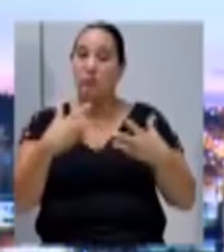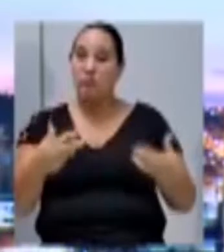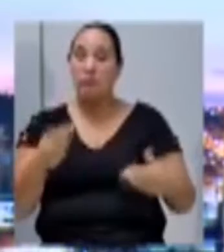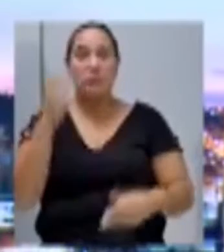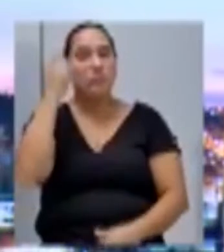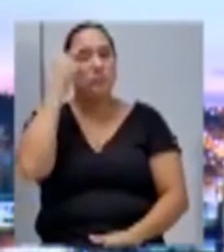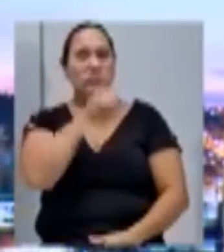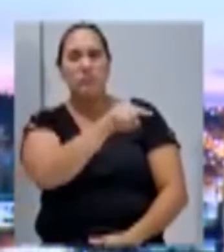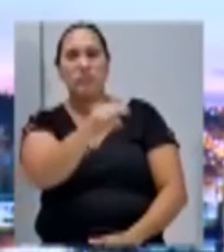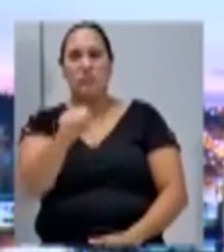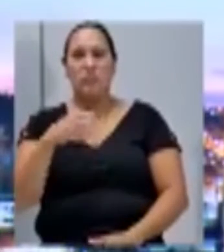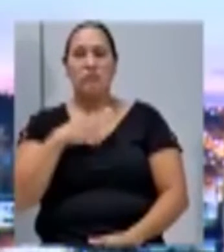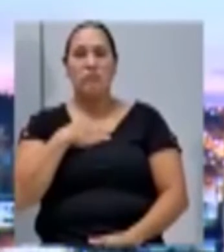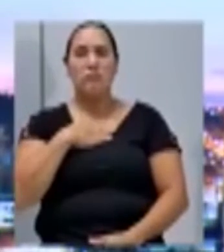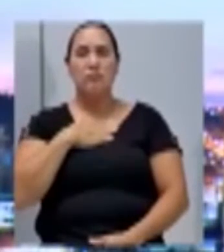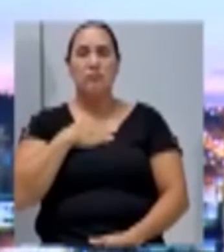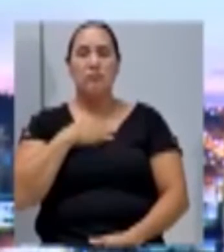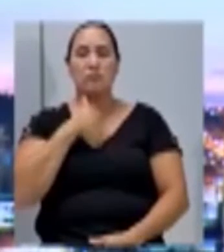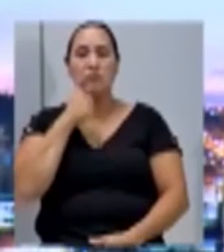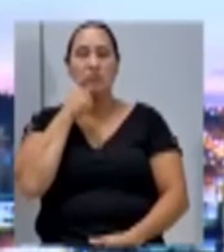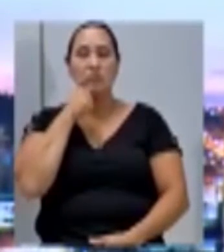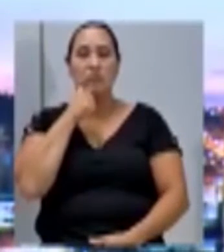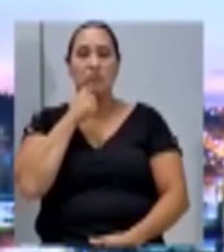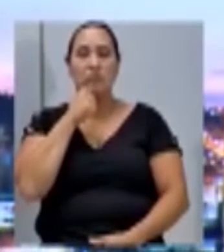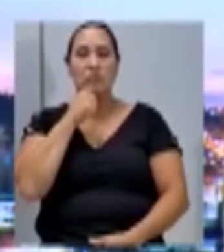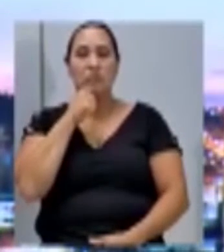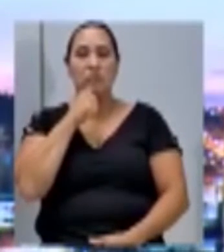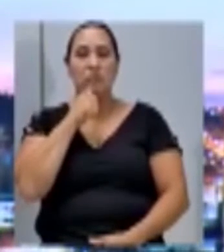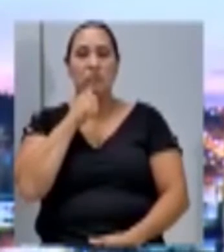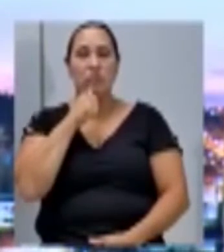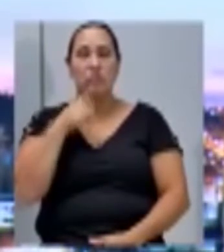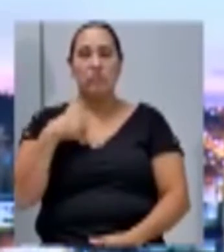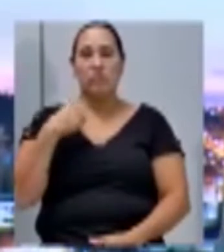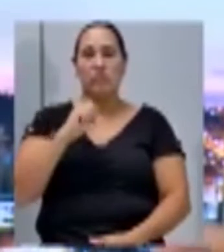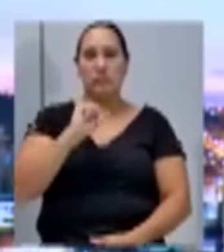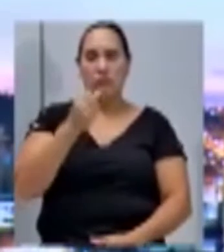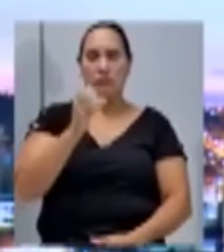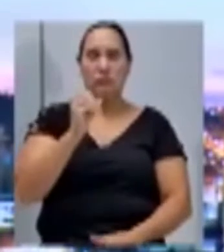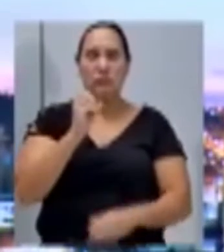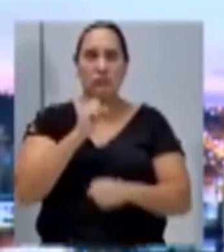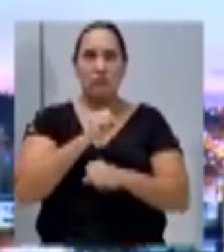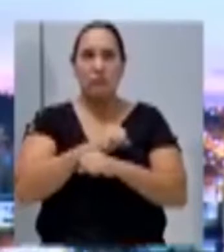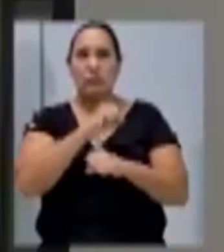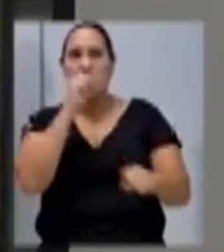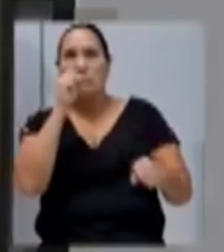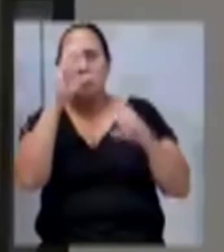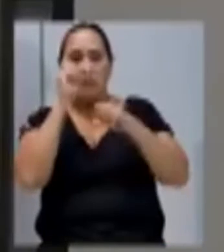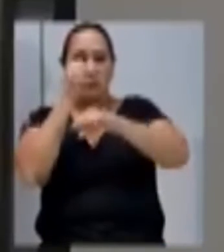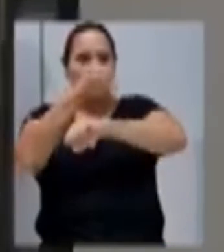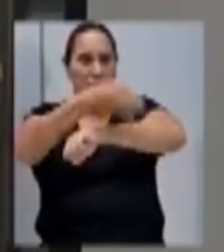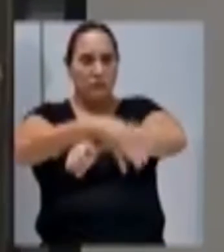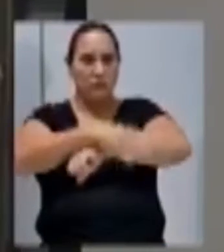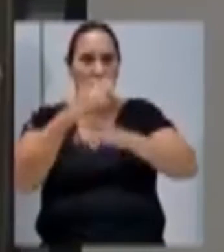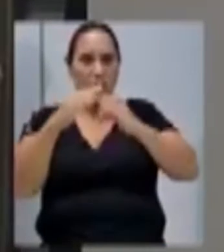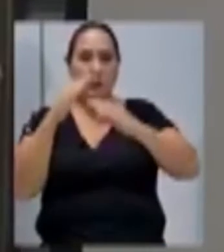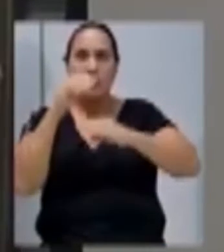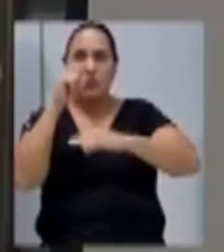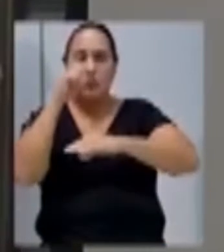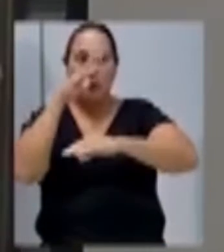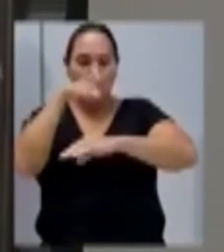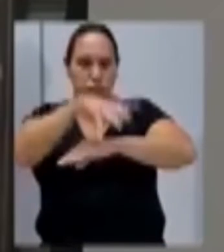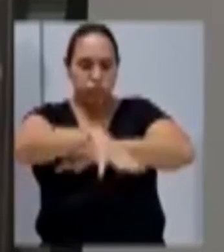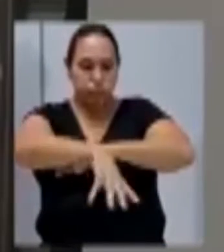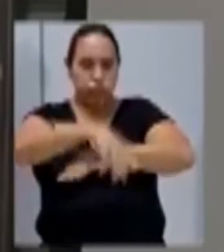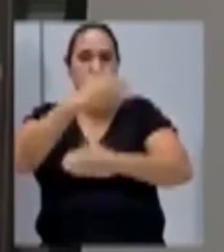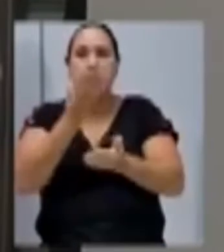Pensem vocês comigo, uma senhora de quase 80 anos de idade, acordar de madrugada e perceber que a casa dela está toda alagada de água,